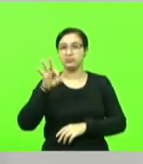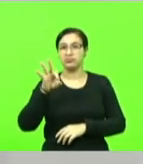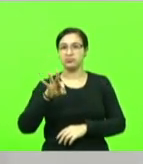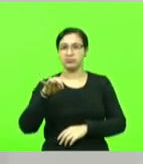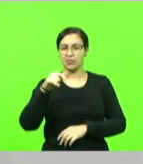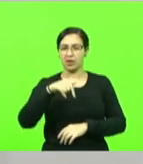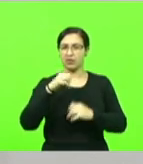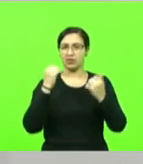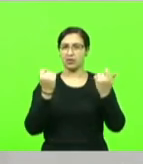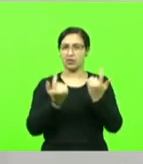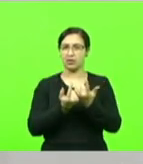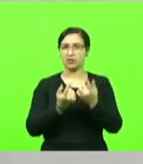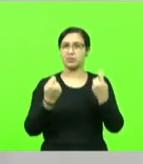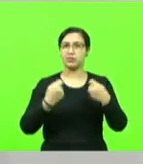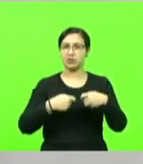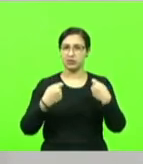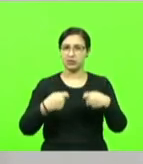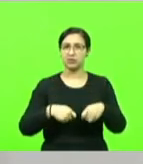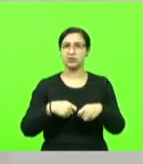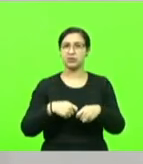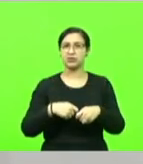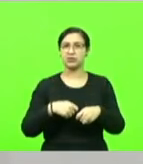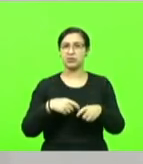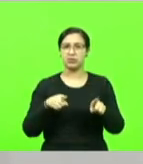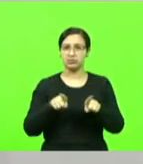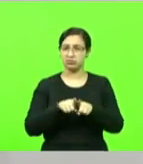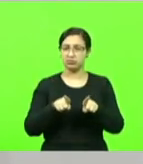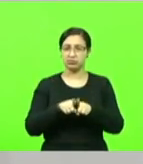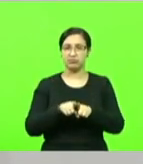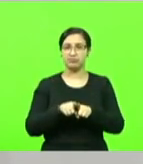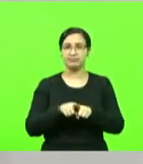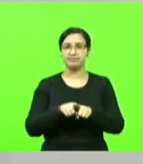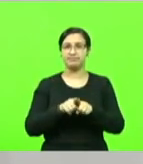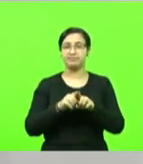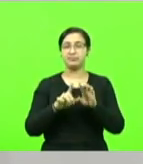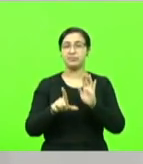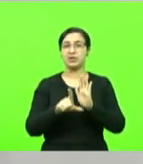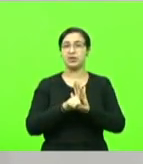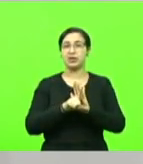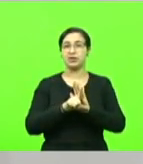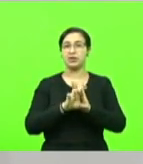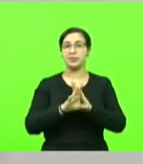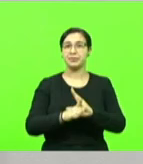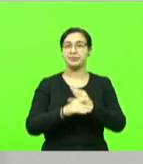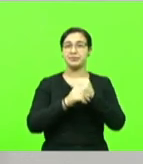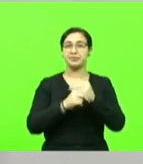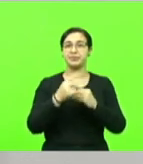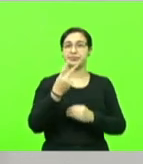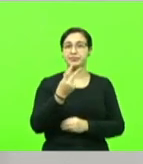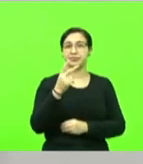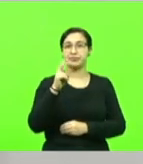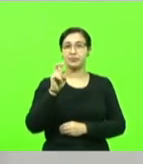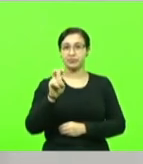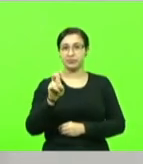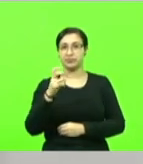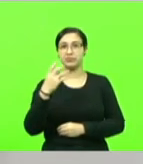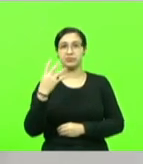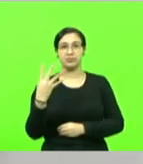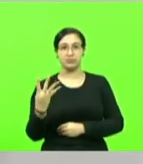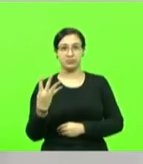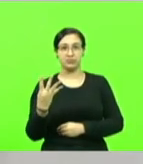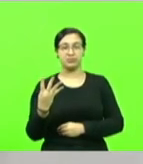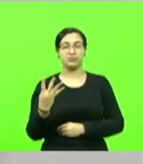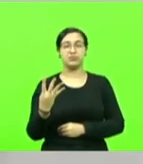mexer? A lei complementar 2.5.4 está escancaradamente sendo